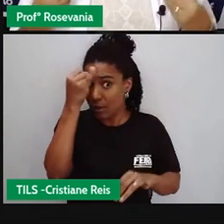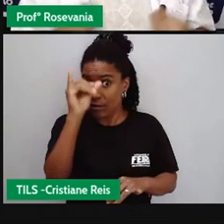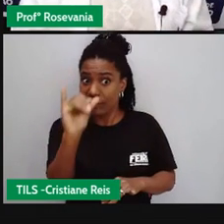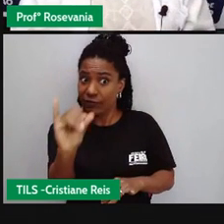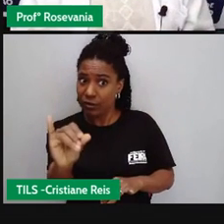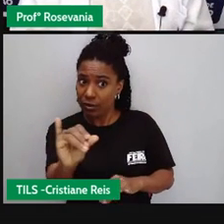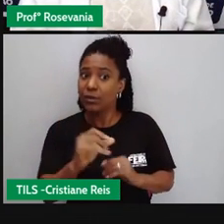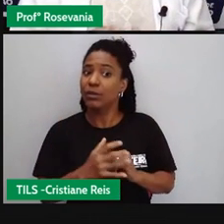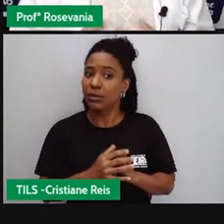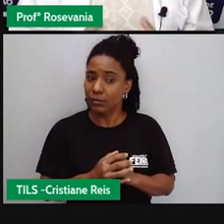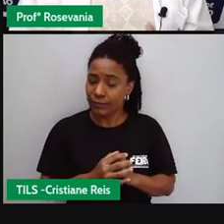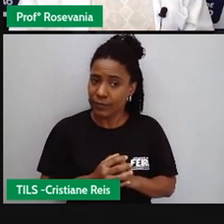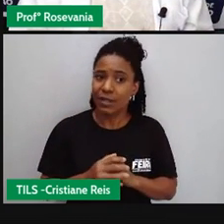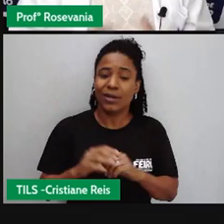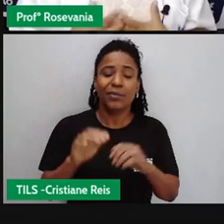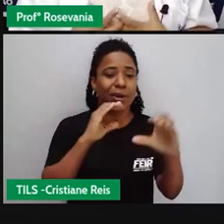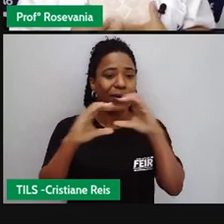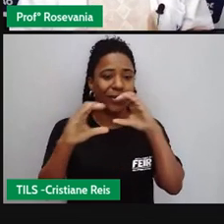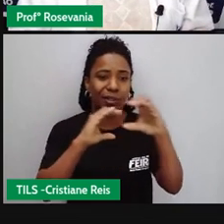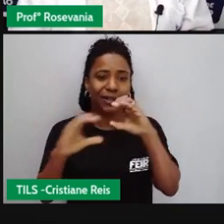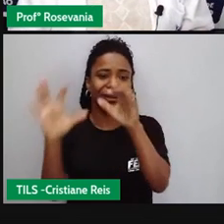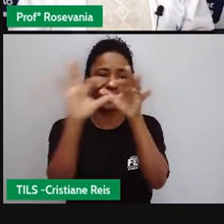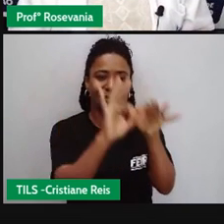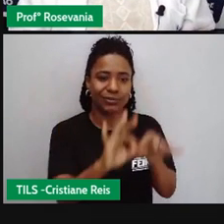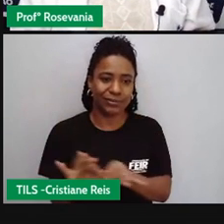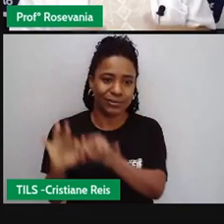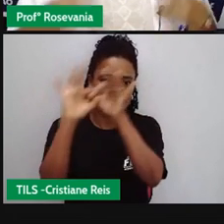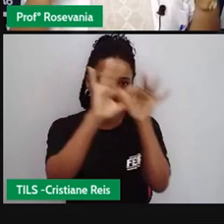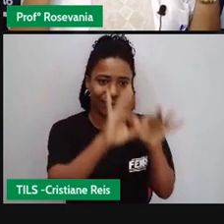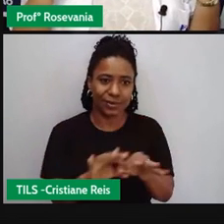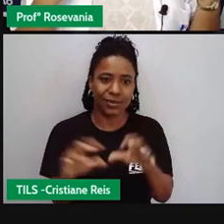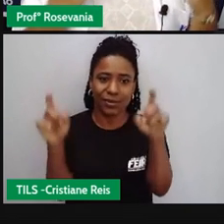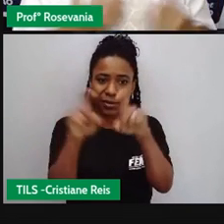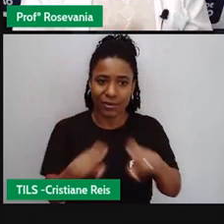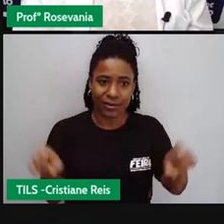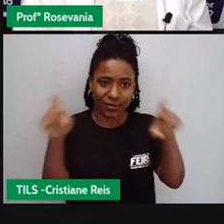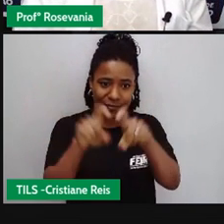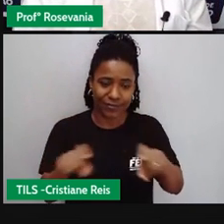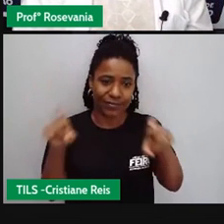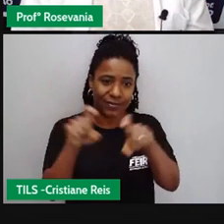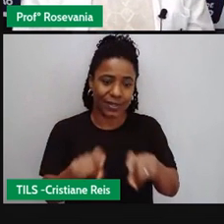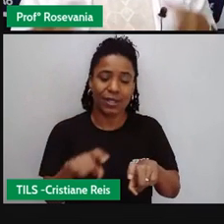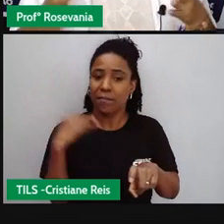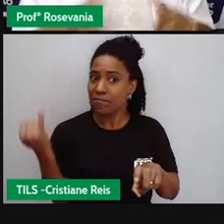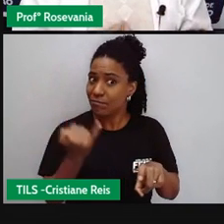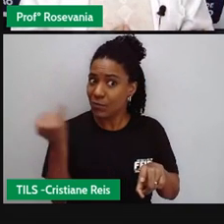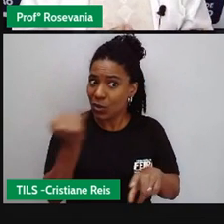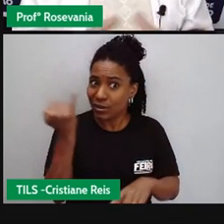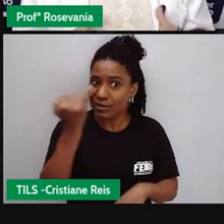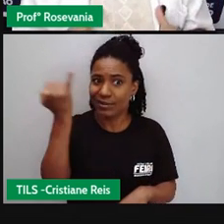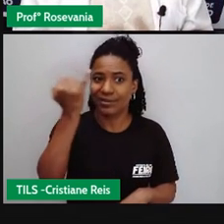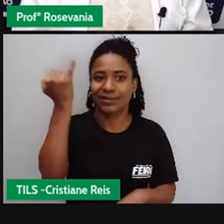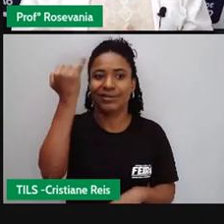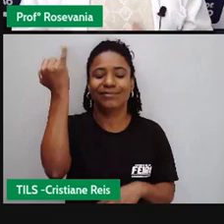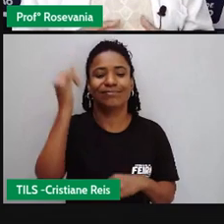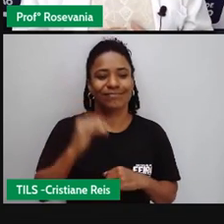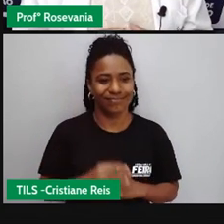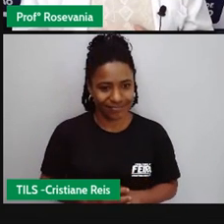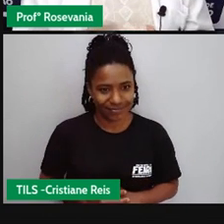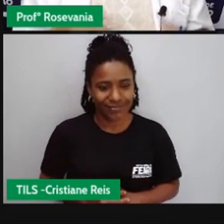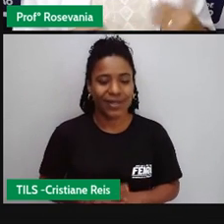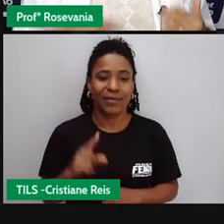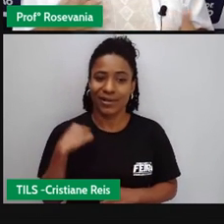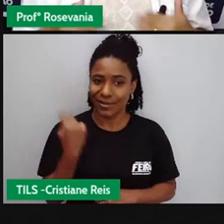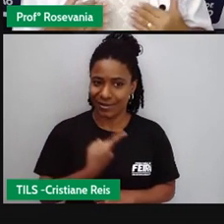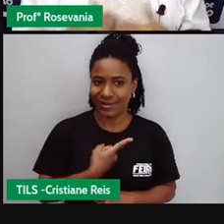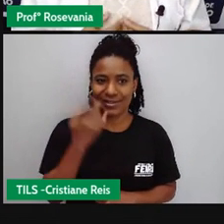porque a rede de comunicação, principalmente utilizando os computadores, elas são muito importantes, mas em compensação a gente